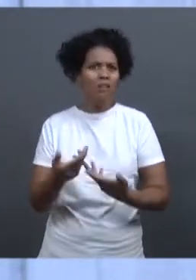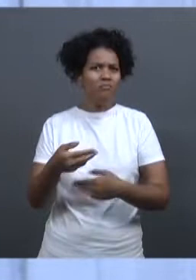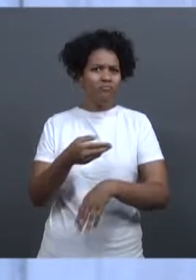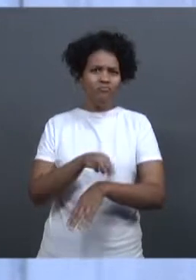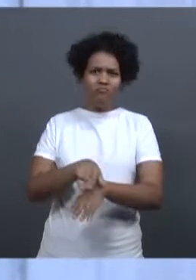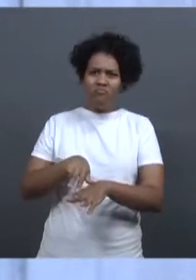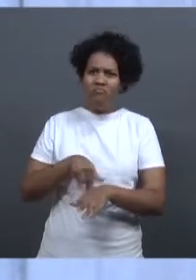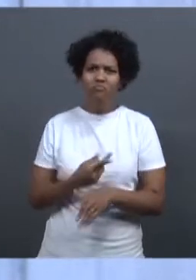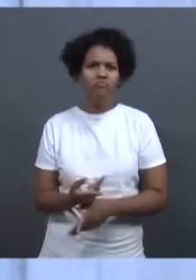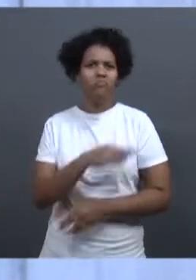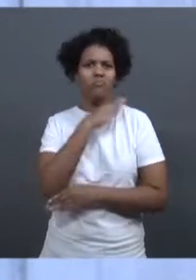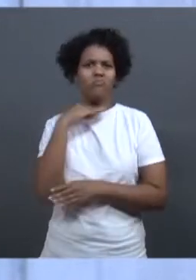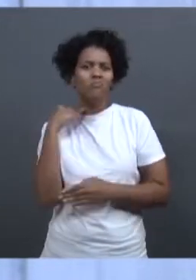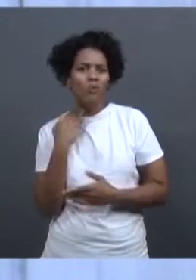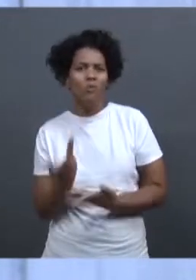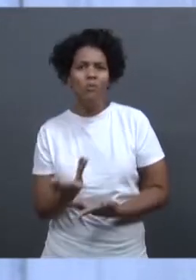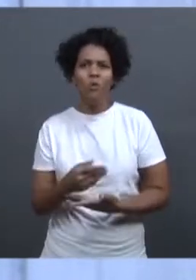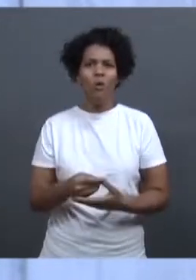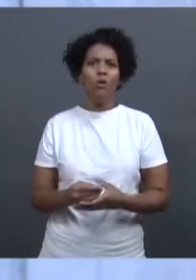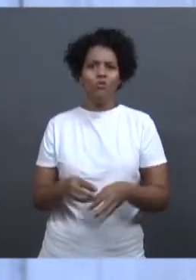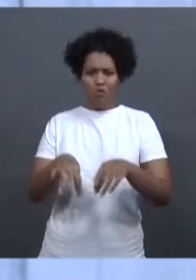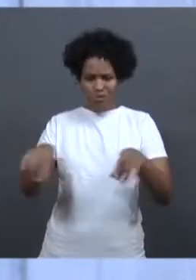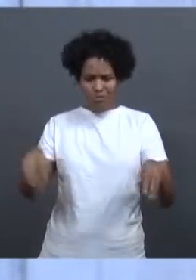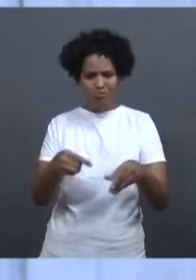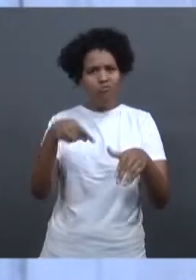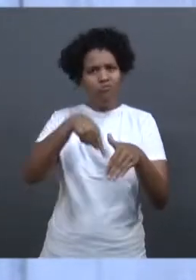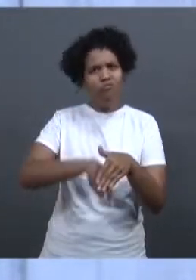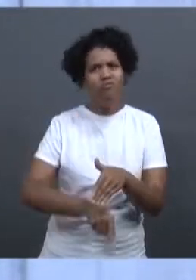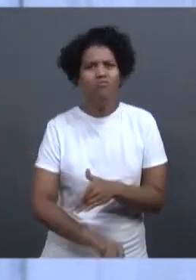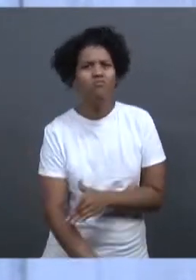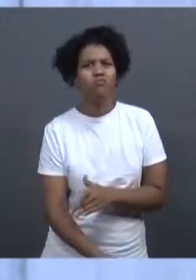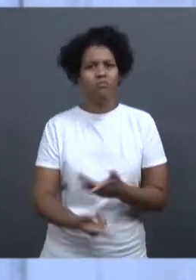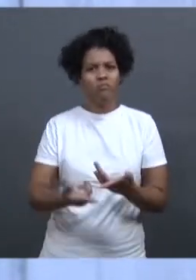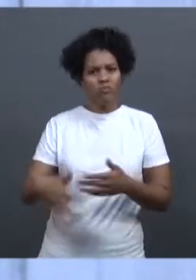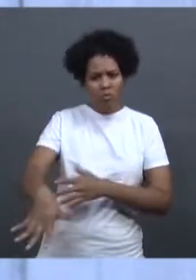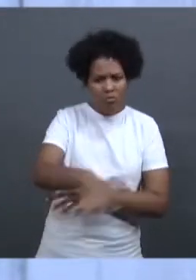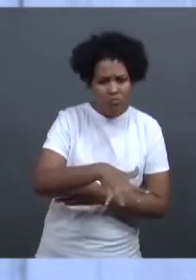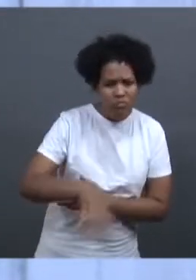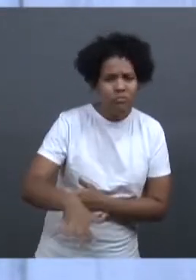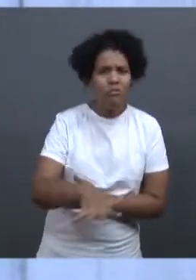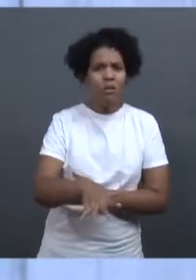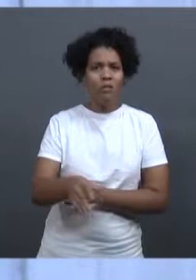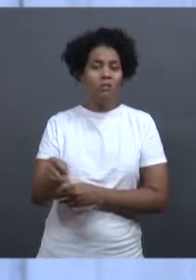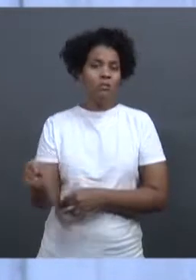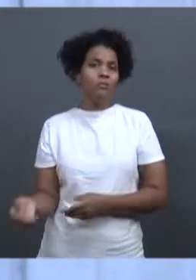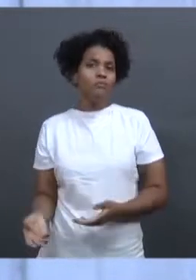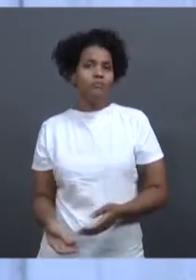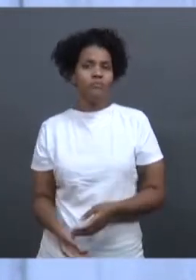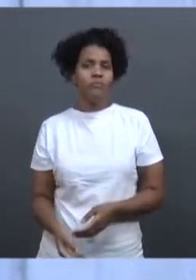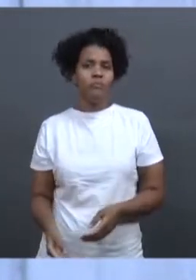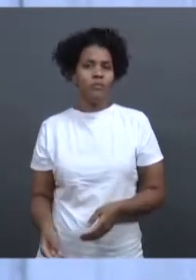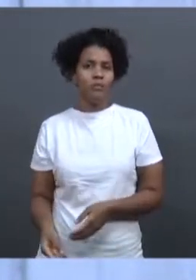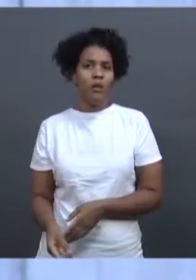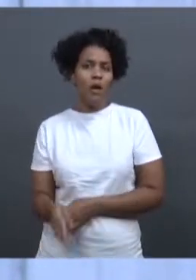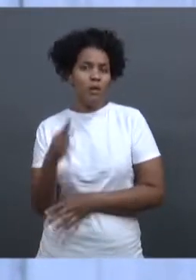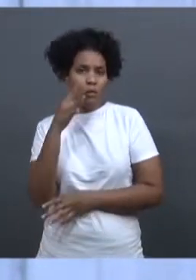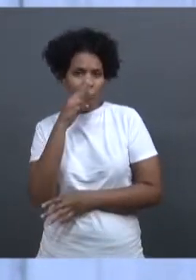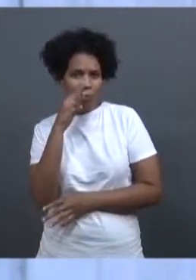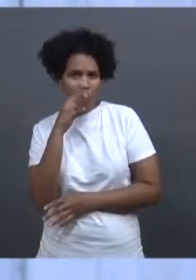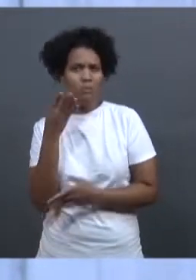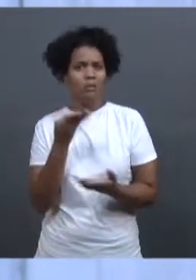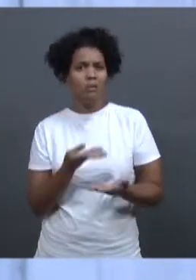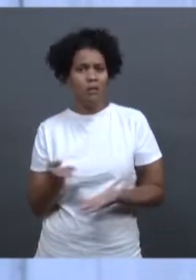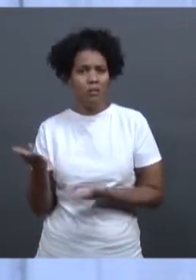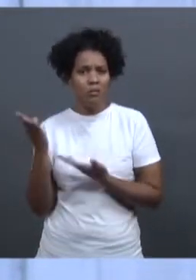lama de rejeito de minério de ferro no meio ambiente. Veja uma reportagem sobre a tragédia de Mariana, que não vamos